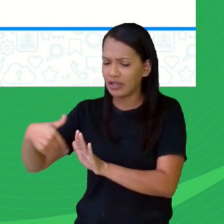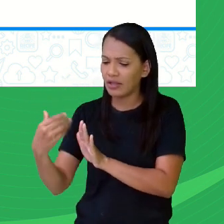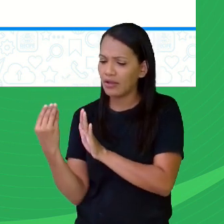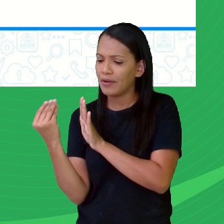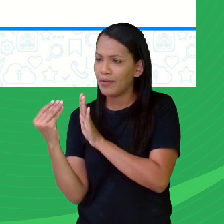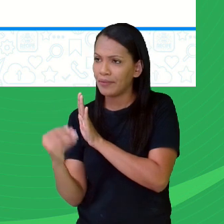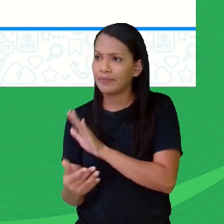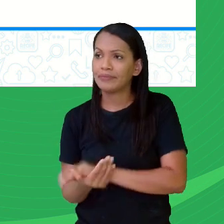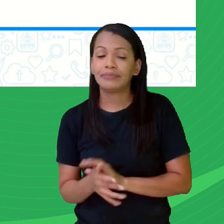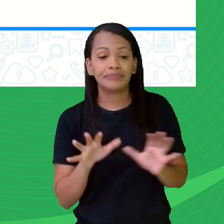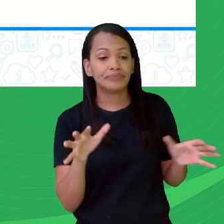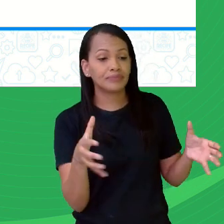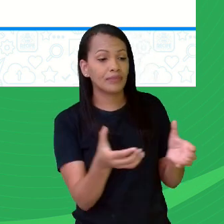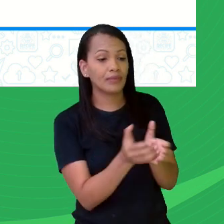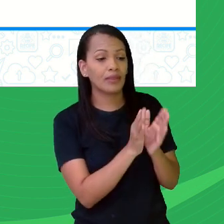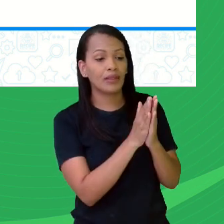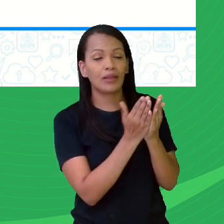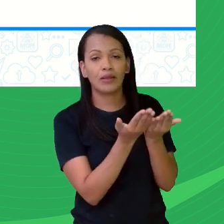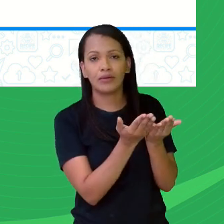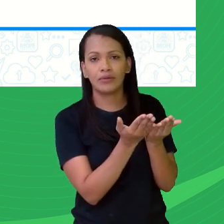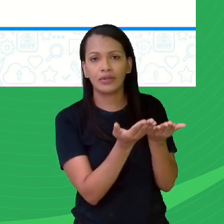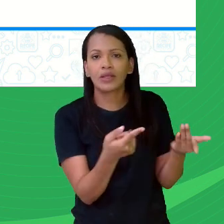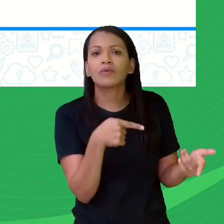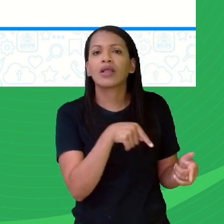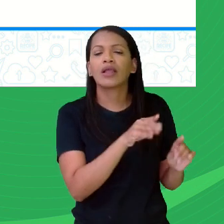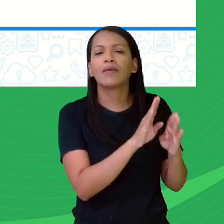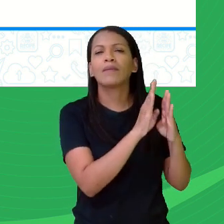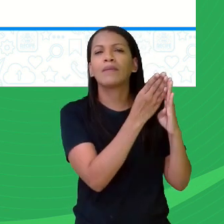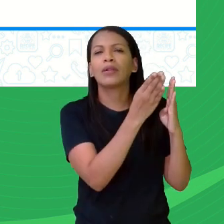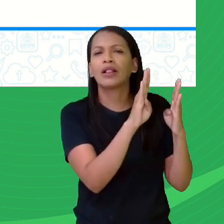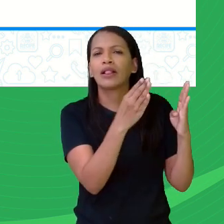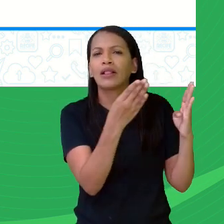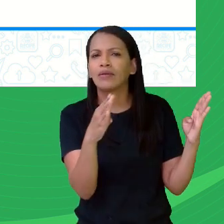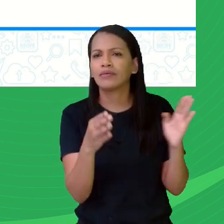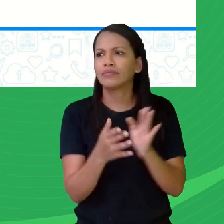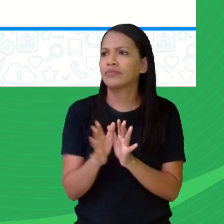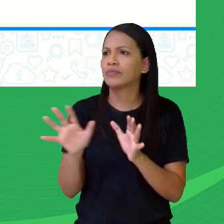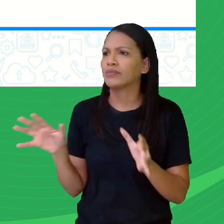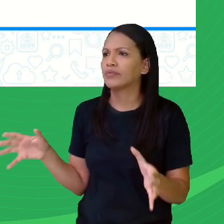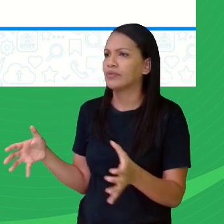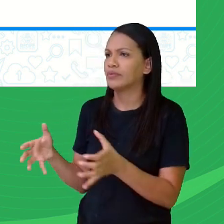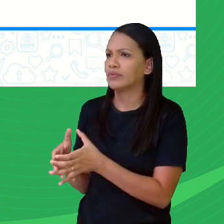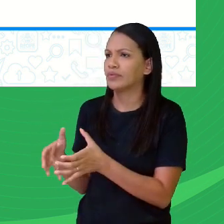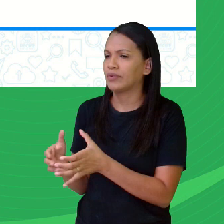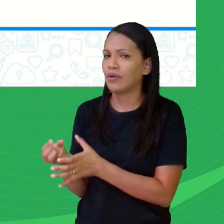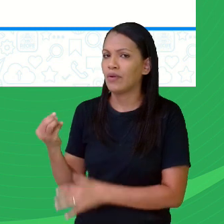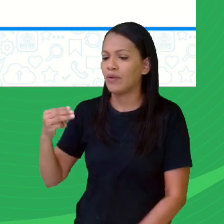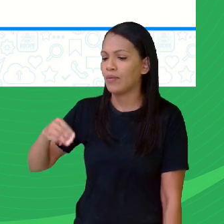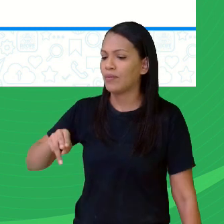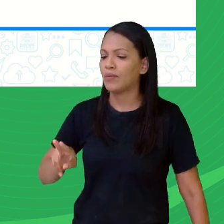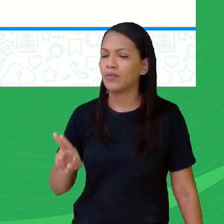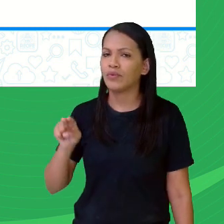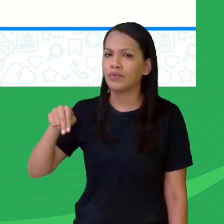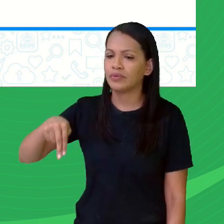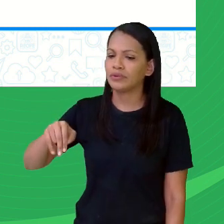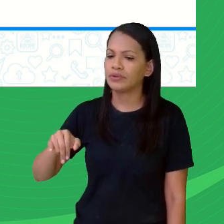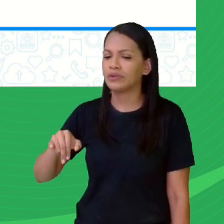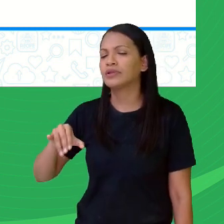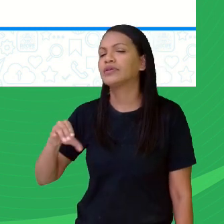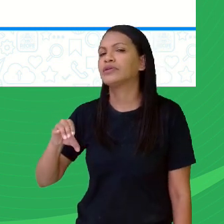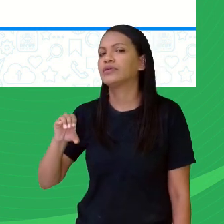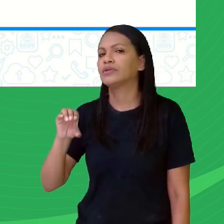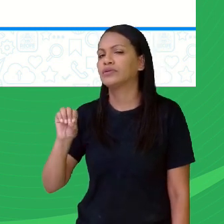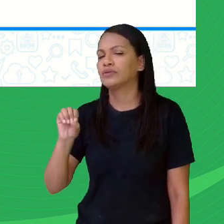Coletivo de livros, biblioteca. de munições, arsenal também, de